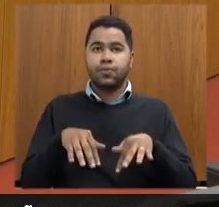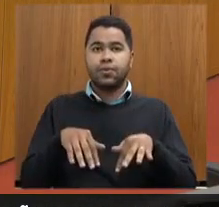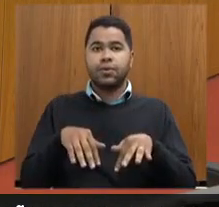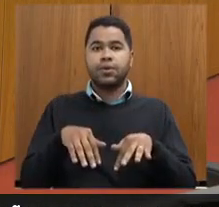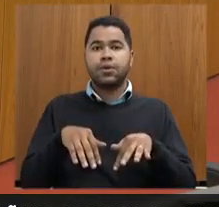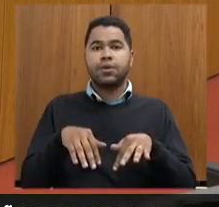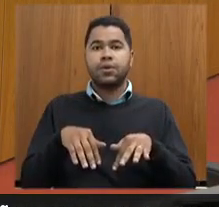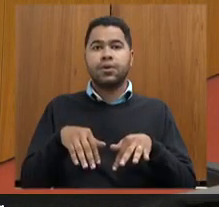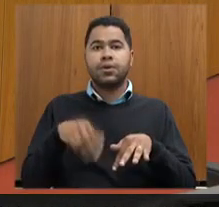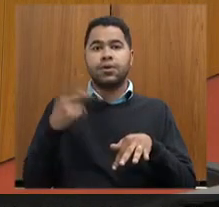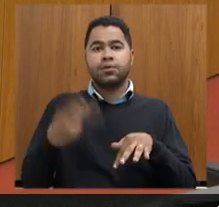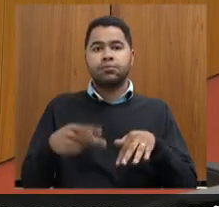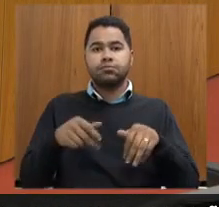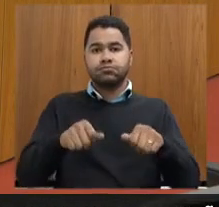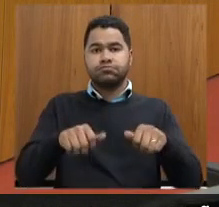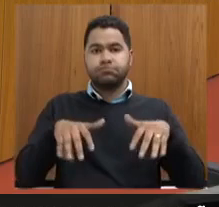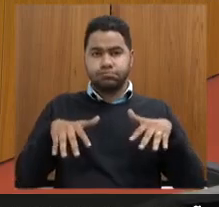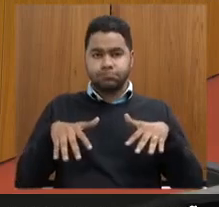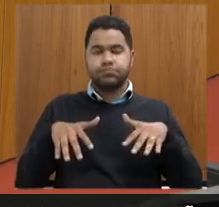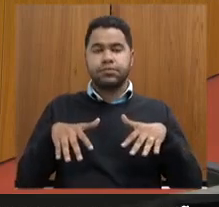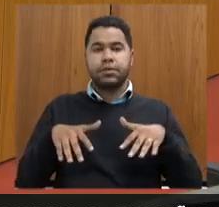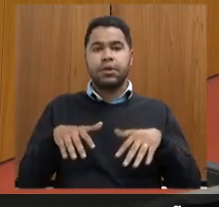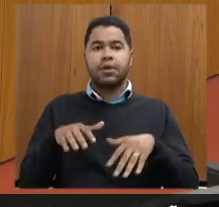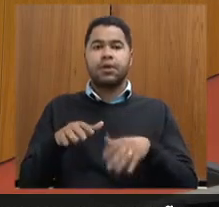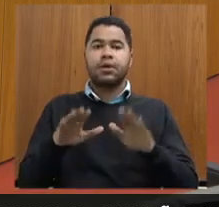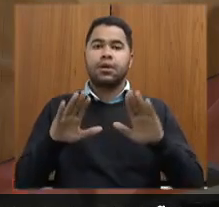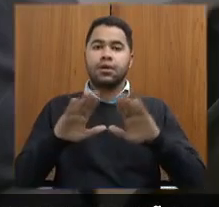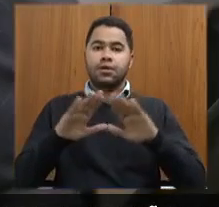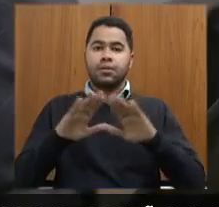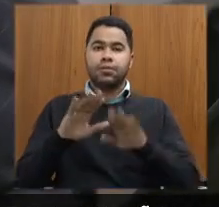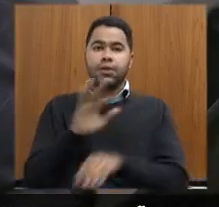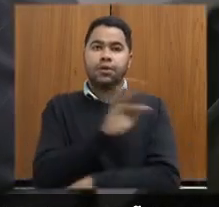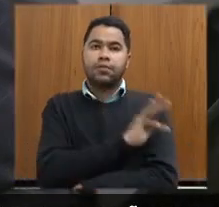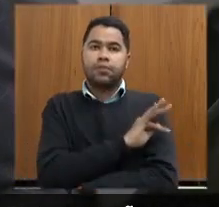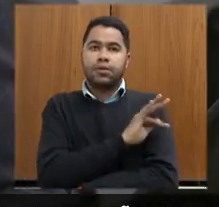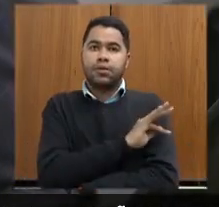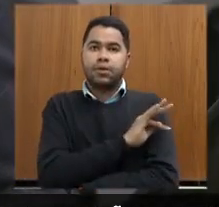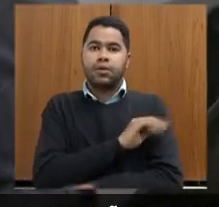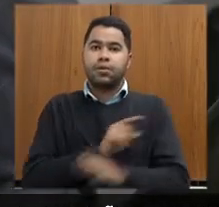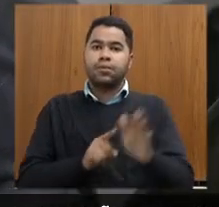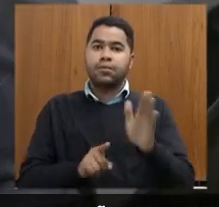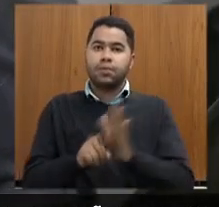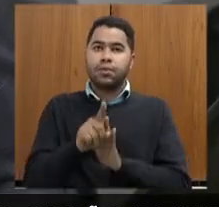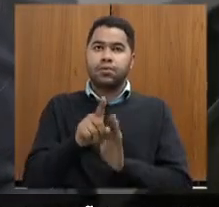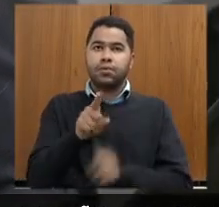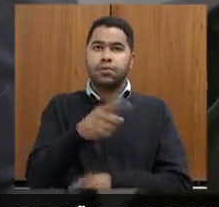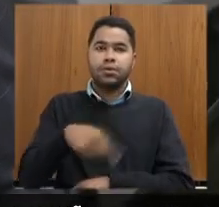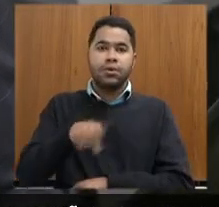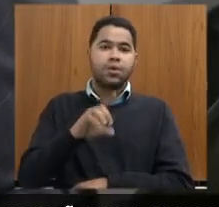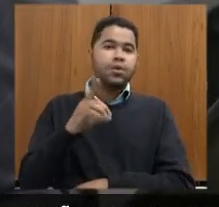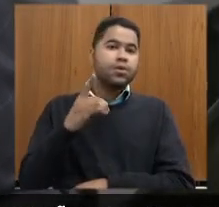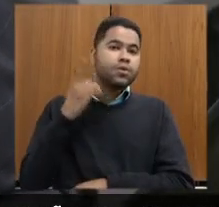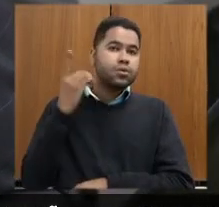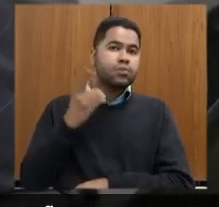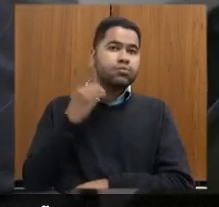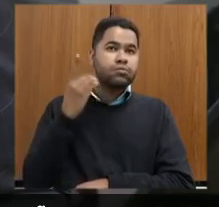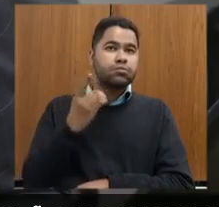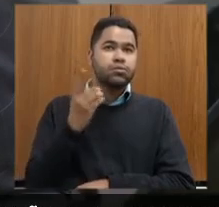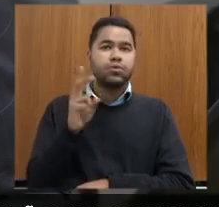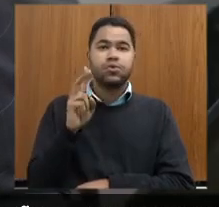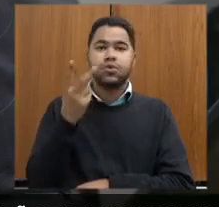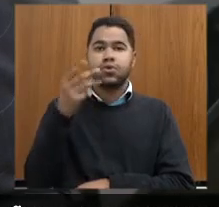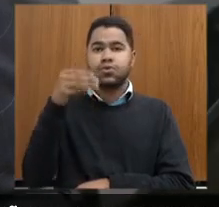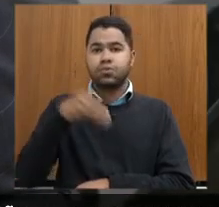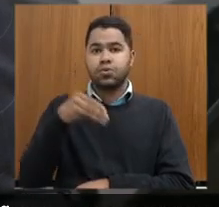audiência da Assembleia Fiscaliza eu queria perguntar aos parlamentares eu daria dois